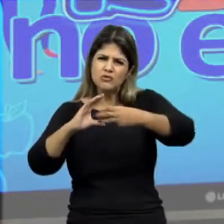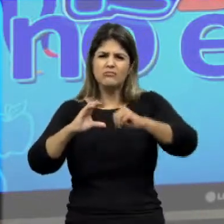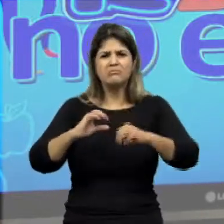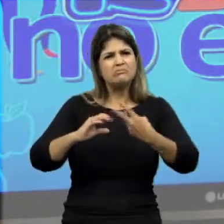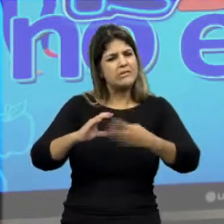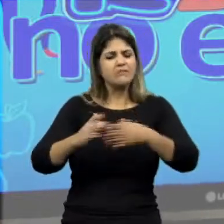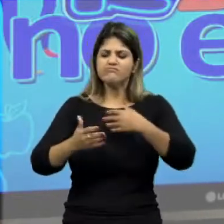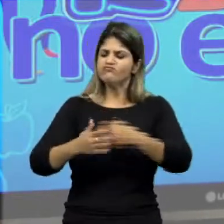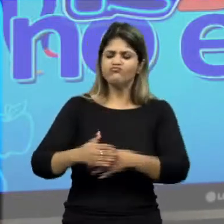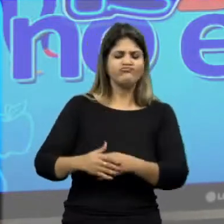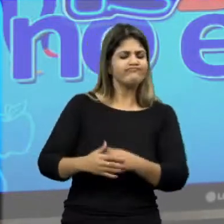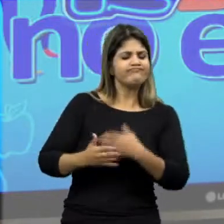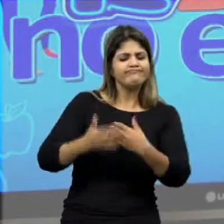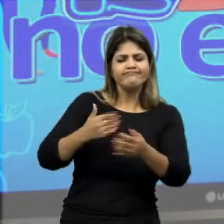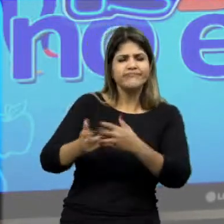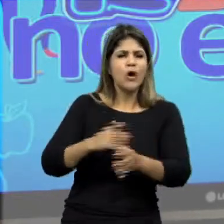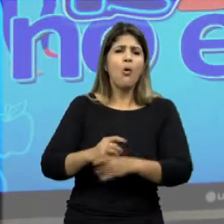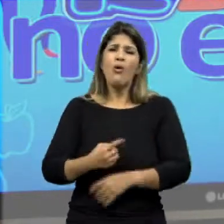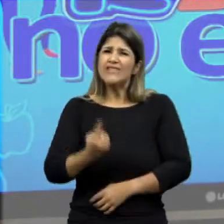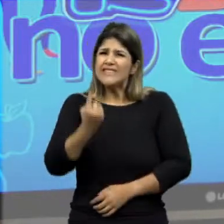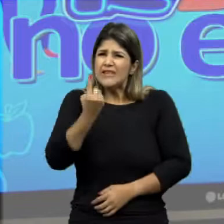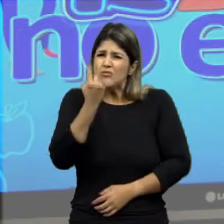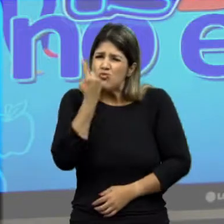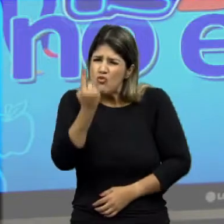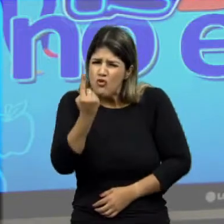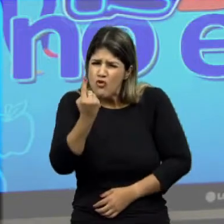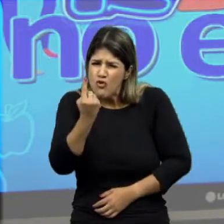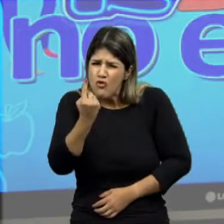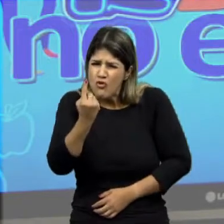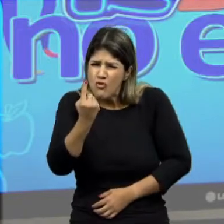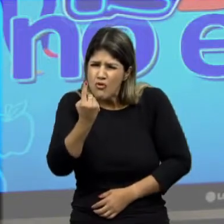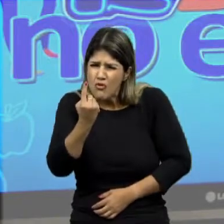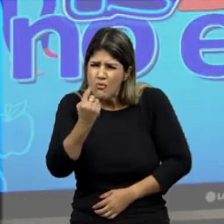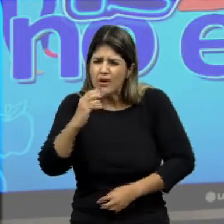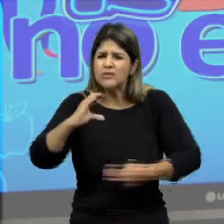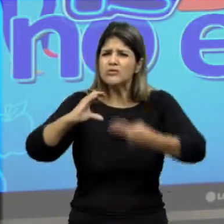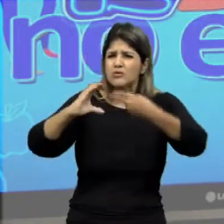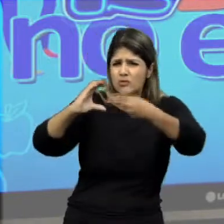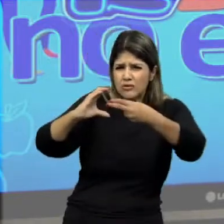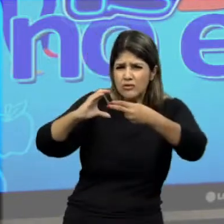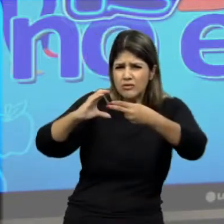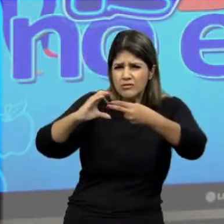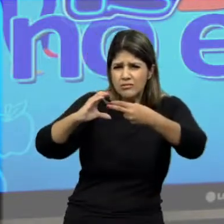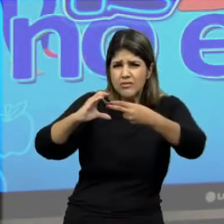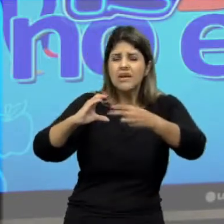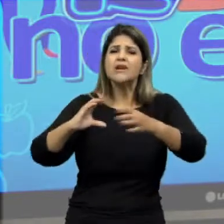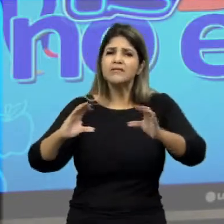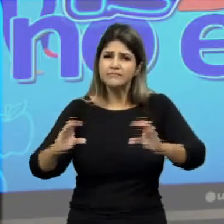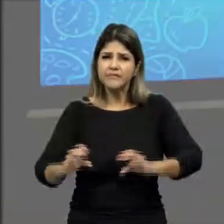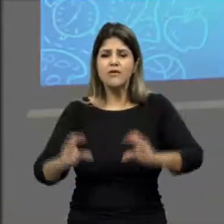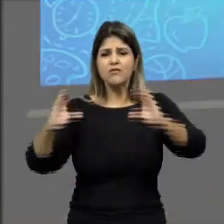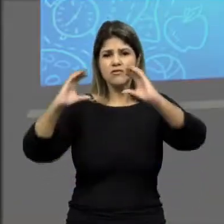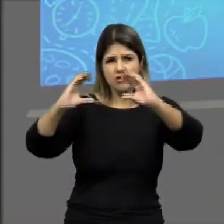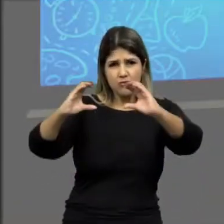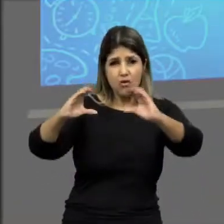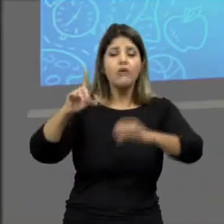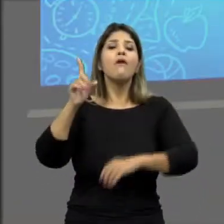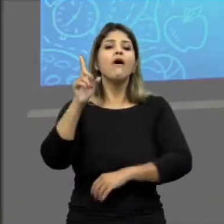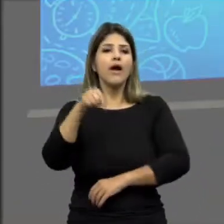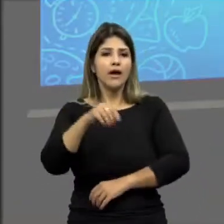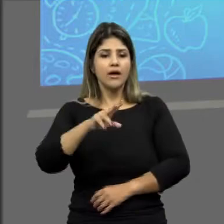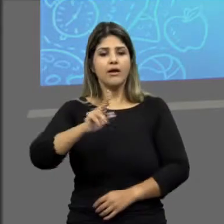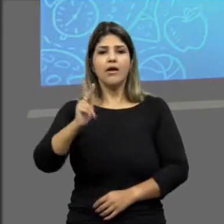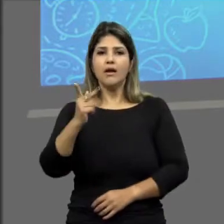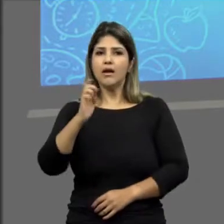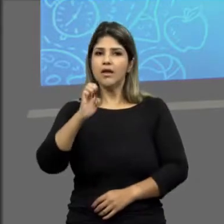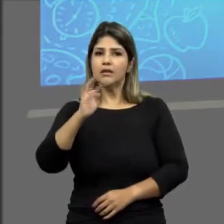uma tripla? Não interessa. Apresentou pelo menos uma insaturação, que é a dupla ou tripla, entre carbonos, eu classifico